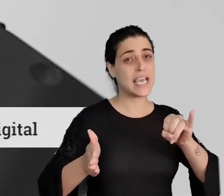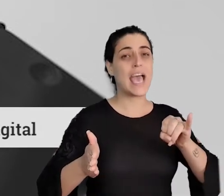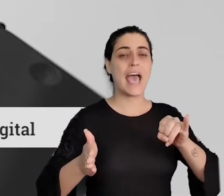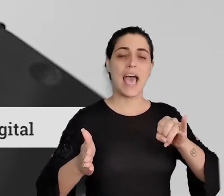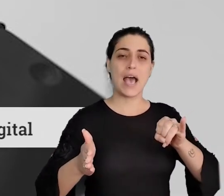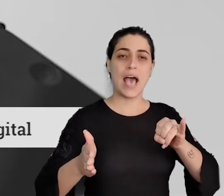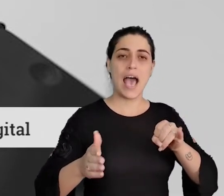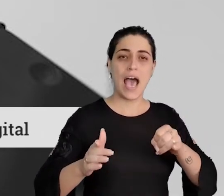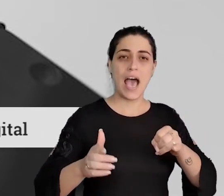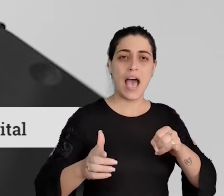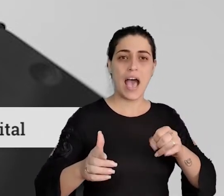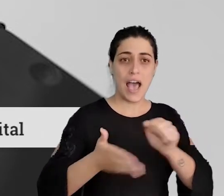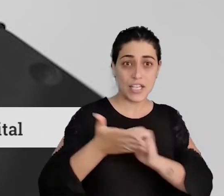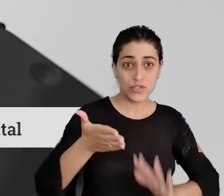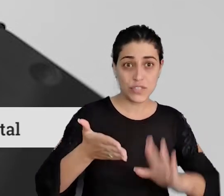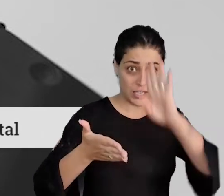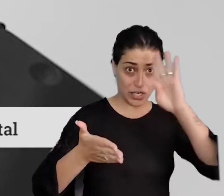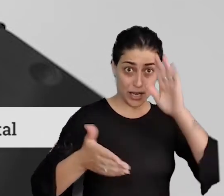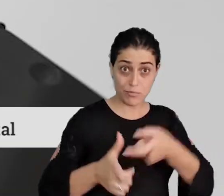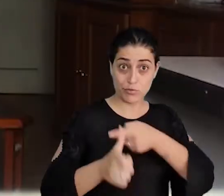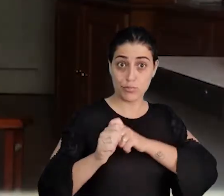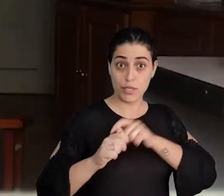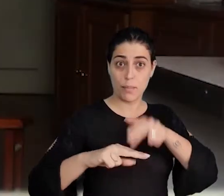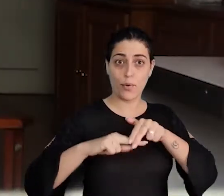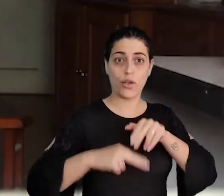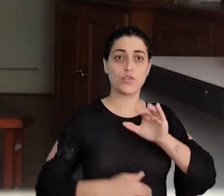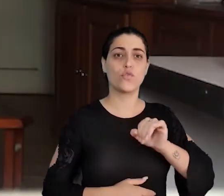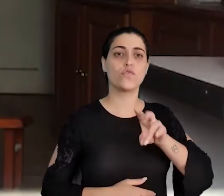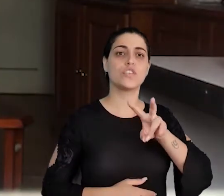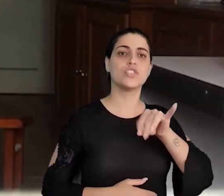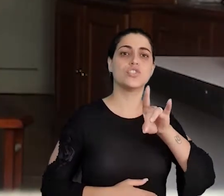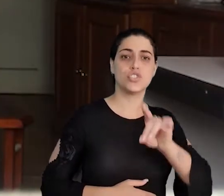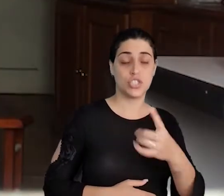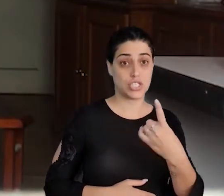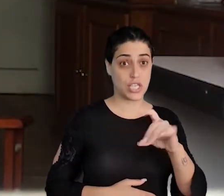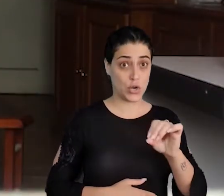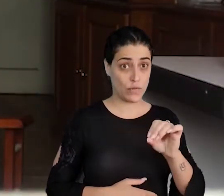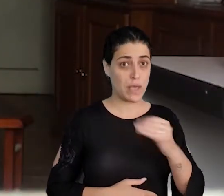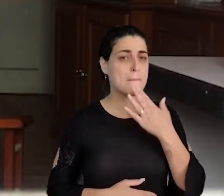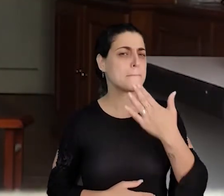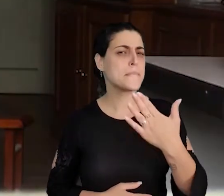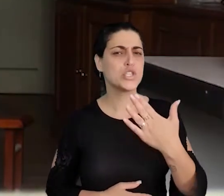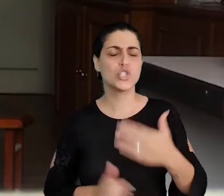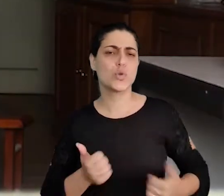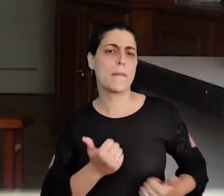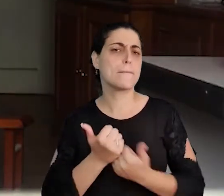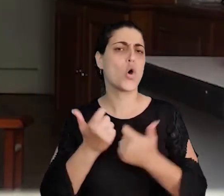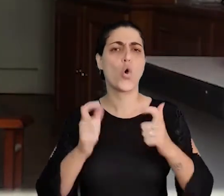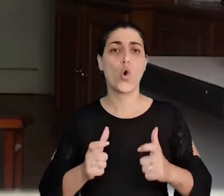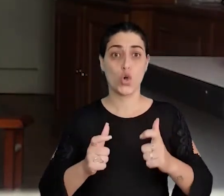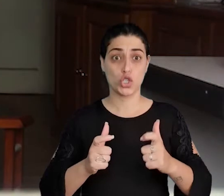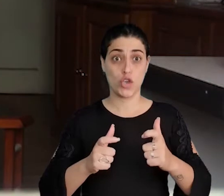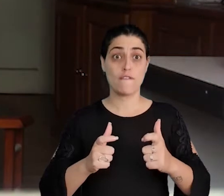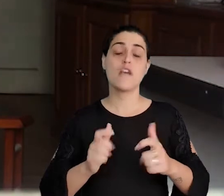estiverem suspensas devido à Covid-19. A solicitação para auxílio deve ser feita através de formulário